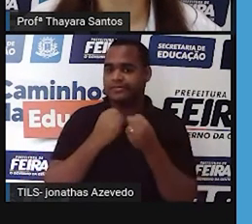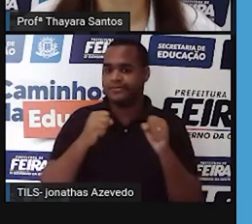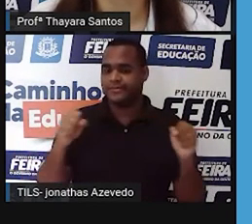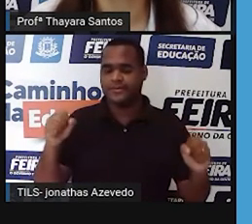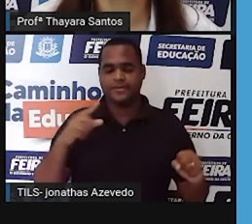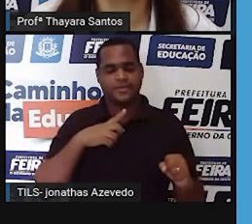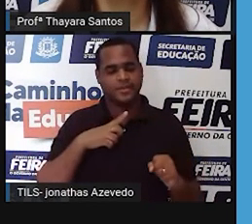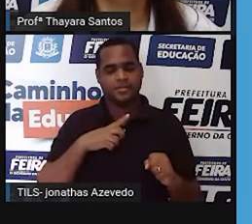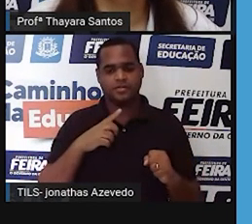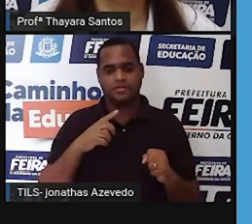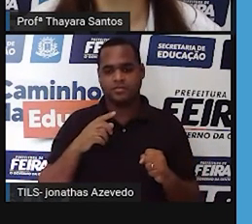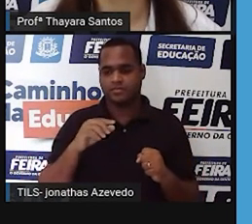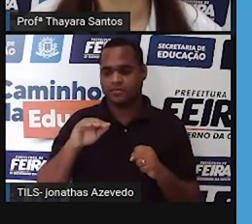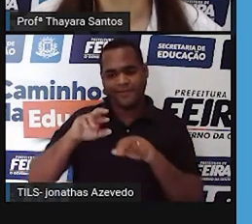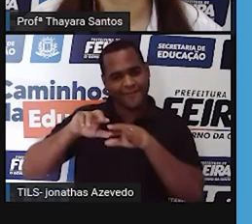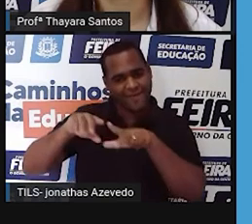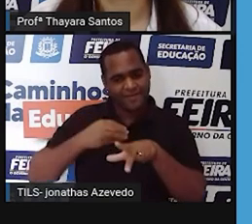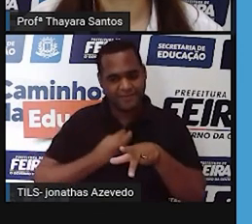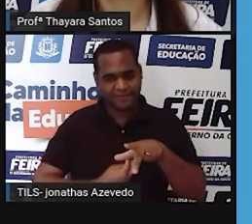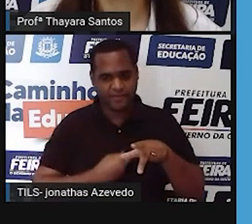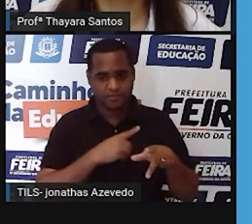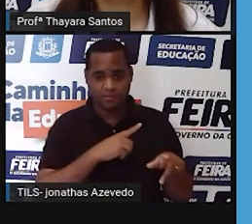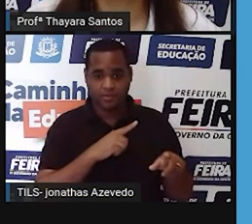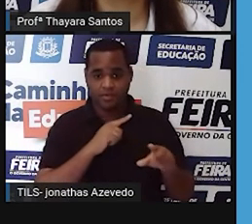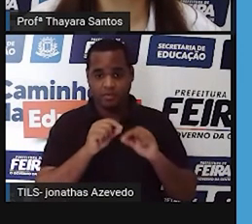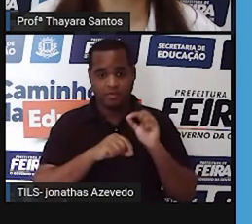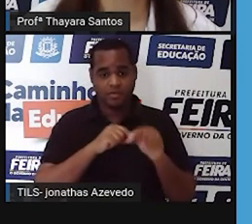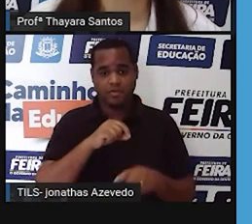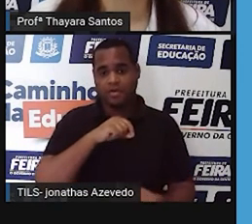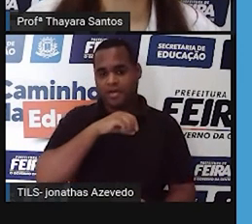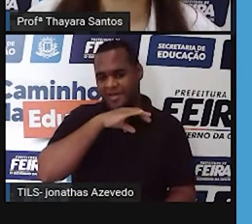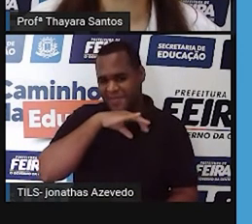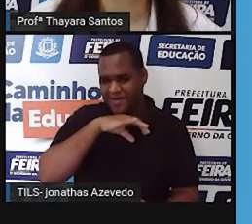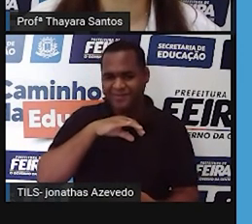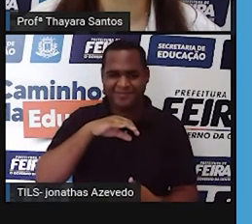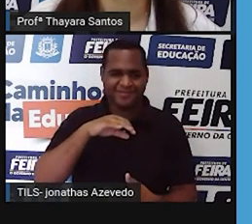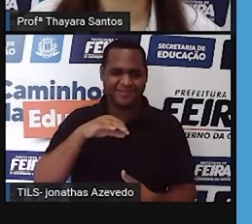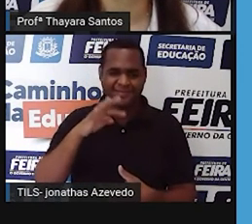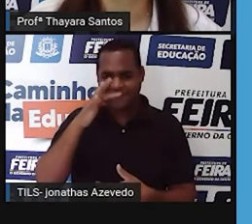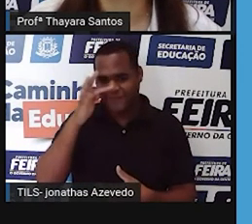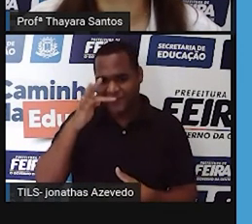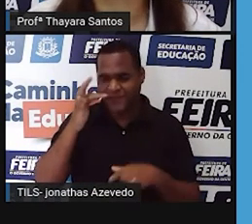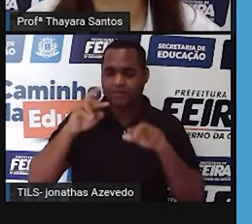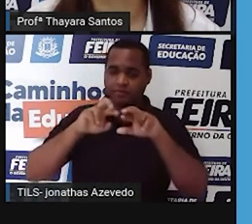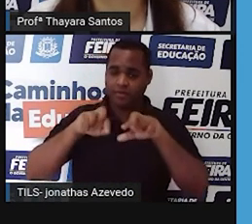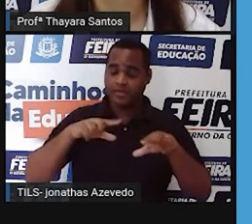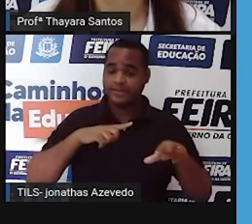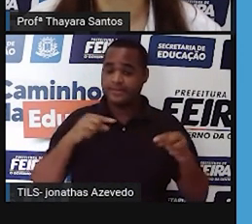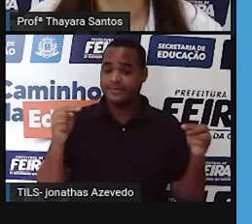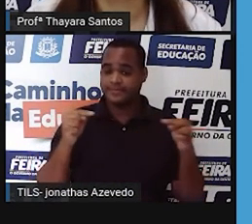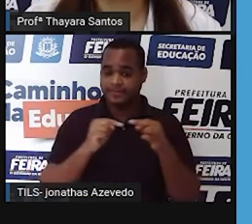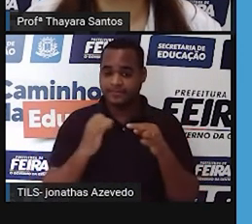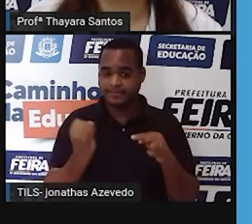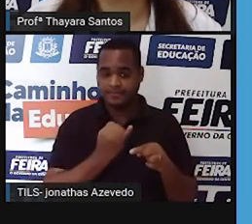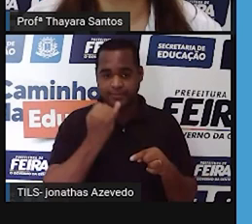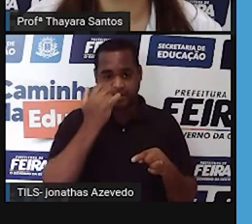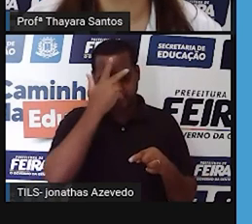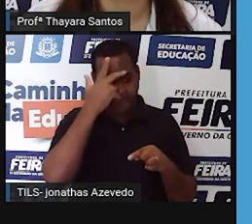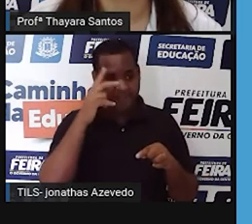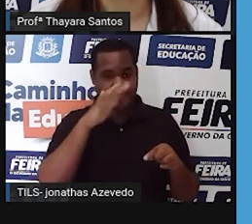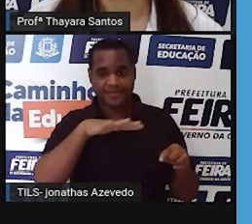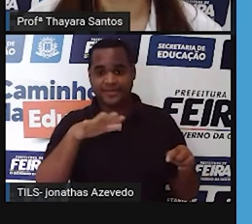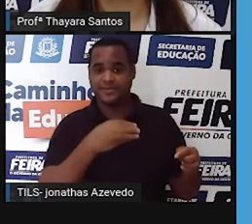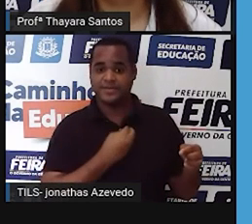gente está tendo perda da biodiversidade perda de espécies de animais e de plantas mas também está impactando diretamente na vida das